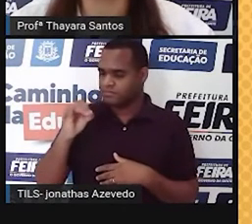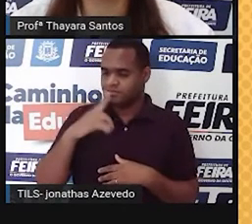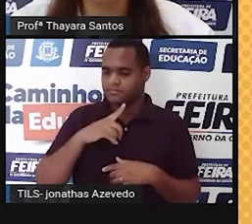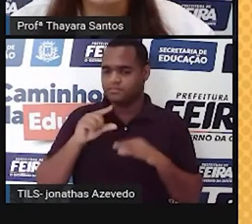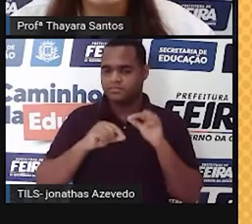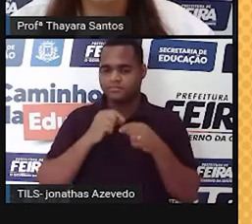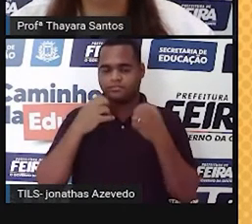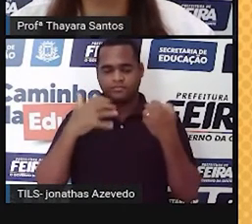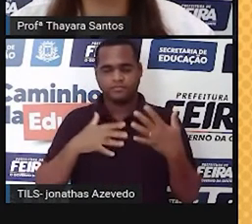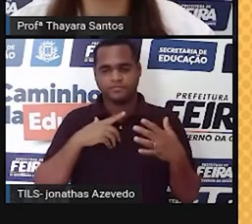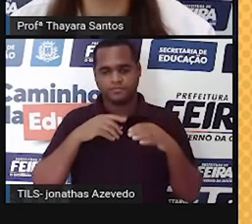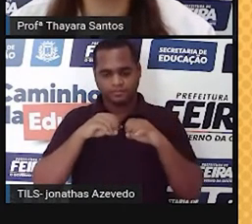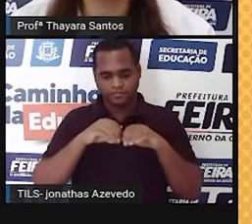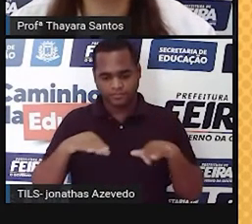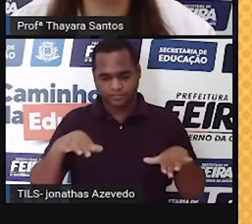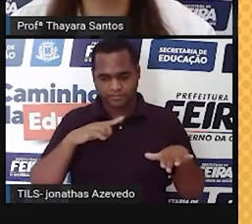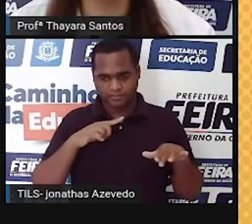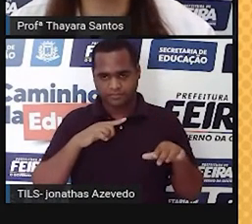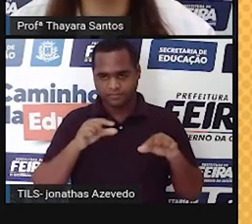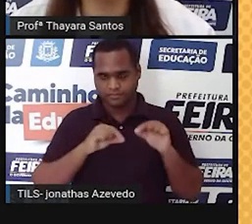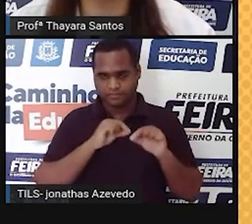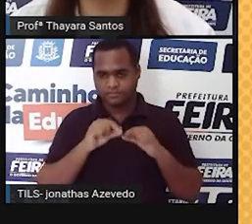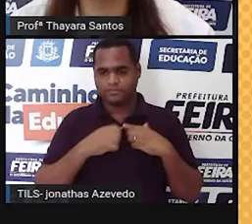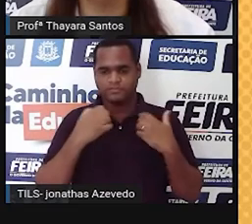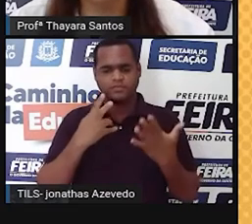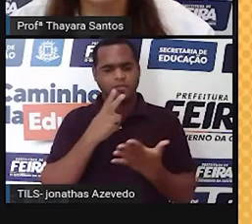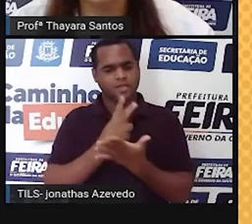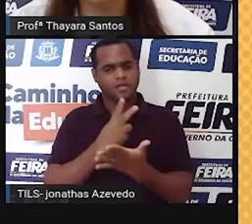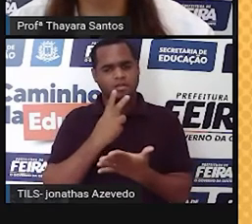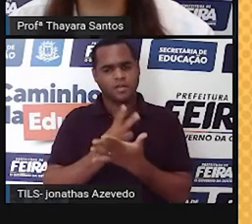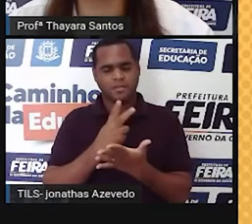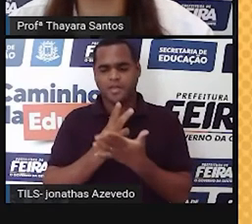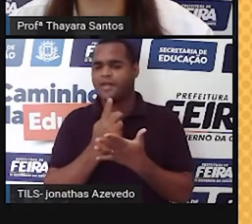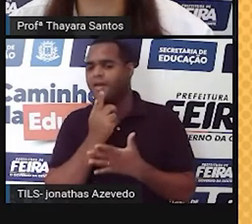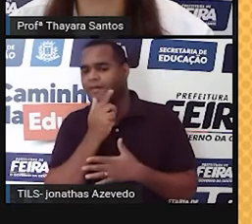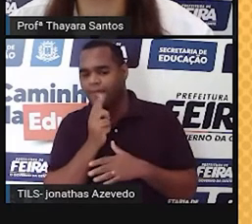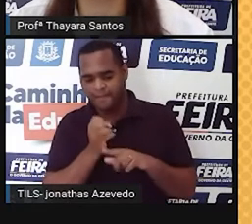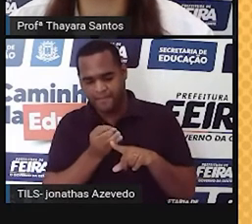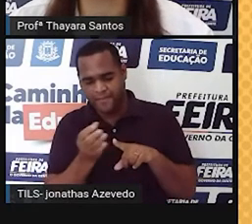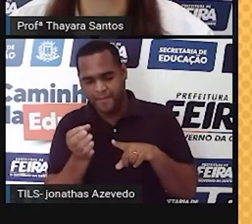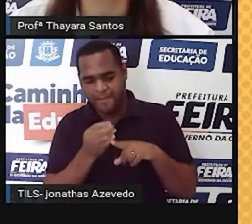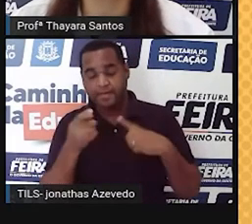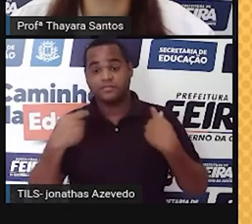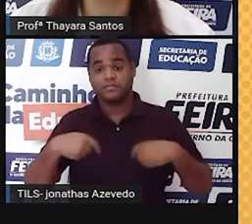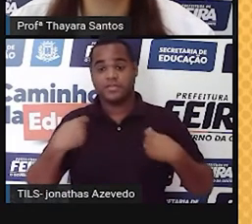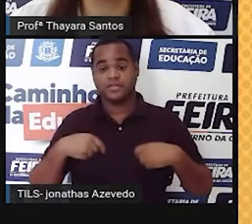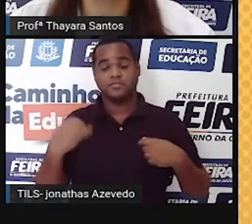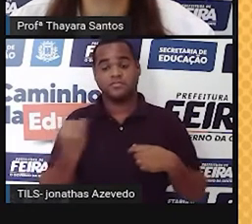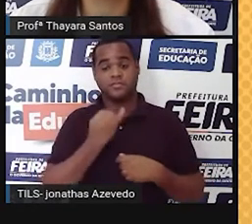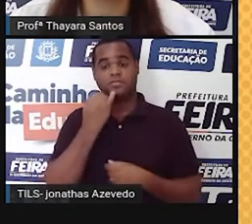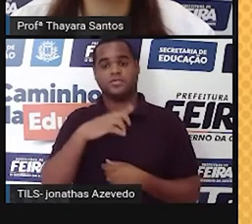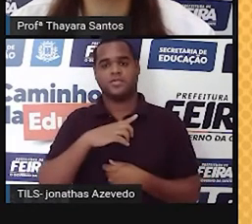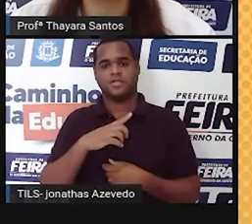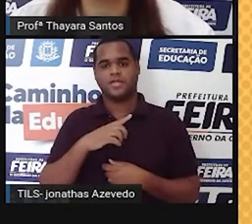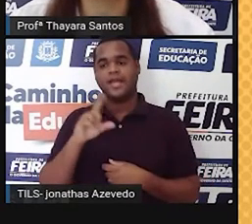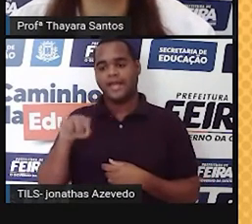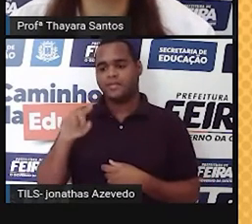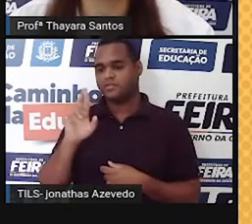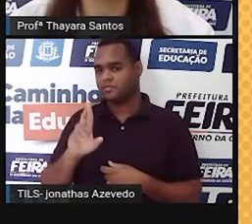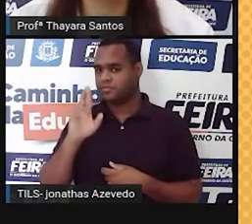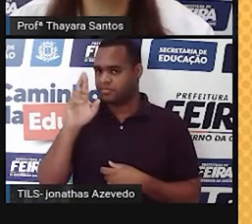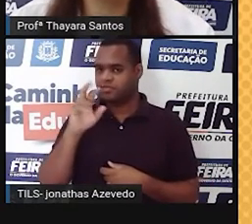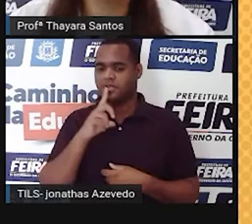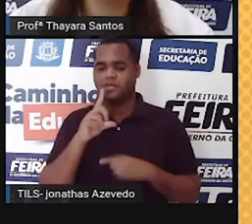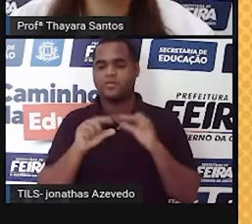espermatozoide, nesse caminho, ele gasta muita energia. Ele está o tempo todo ali nadando. Então, ele precisa ter essas mitocôndrias aí, que são as responsáveis